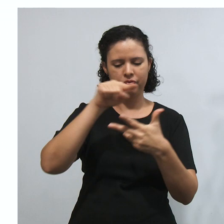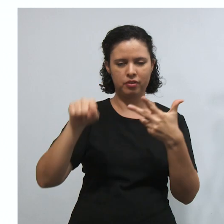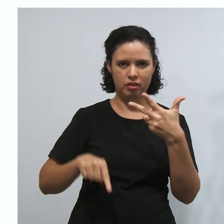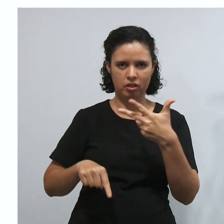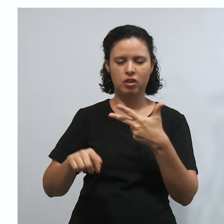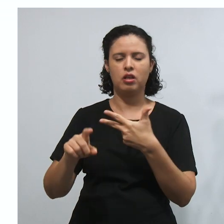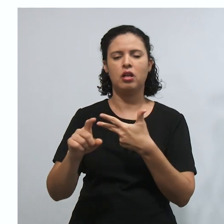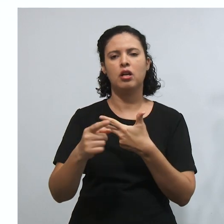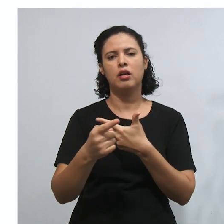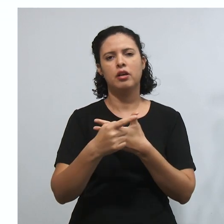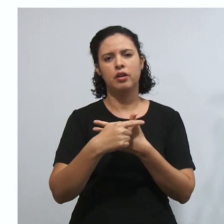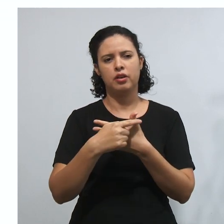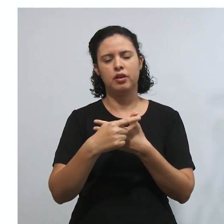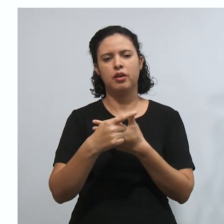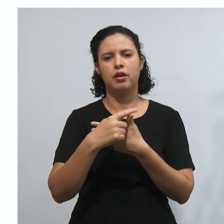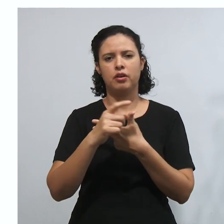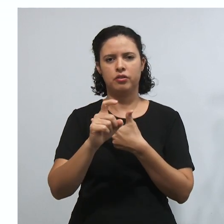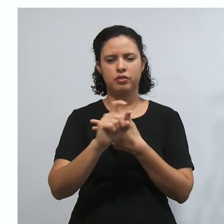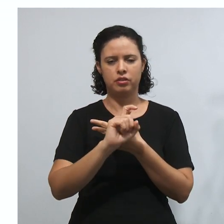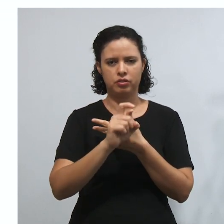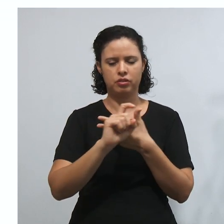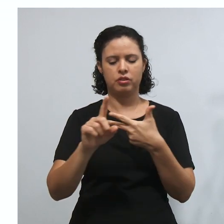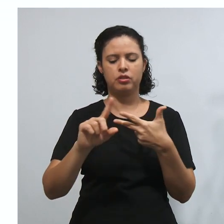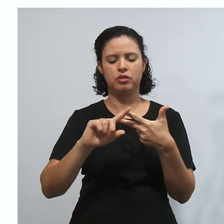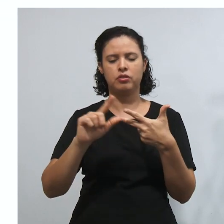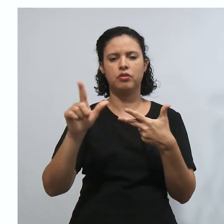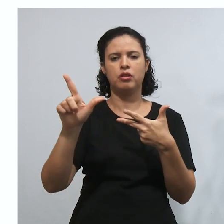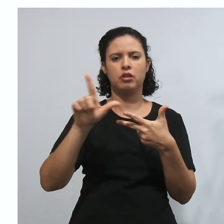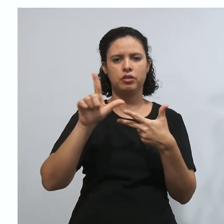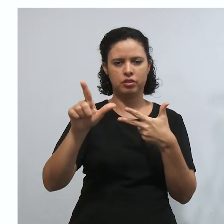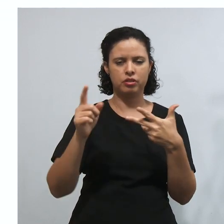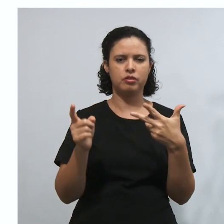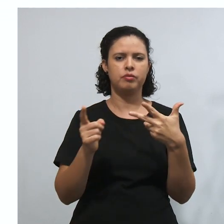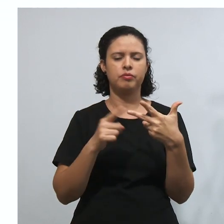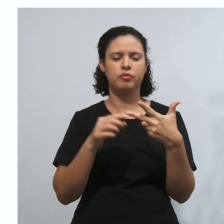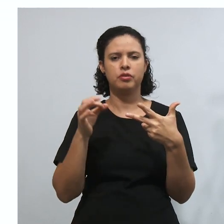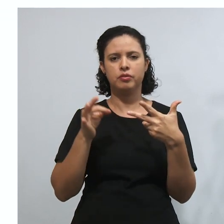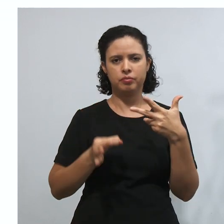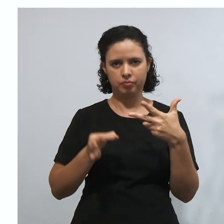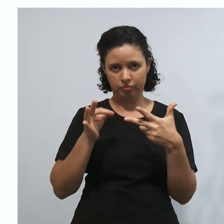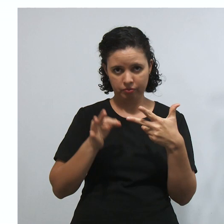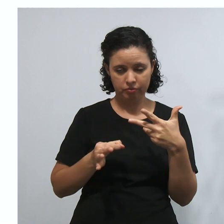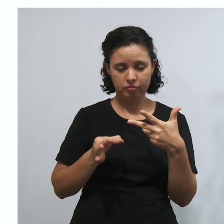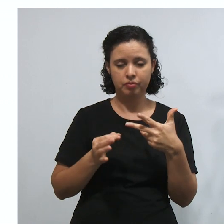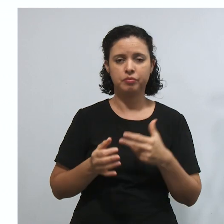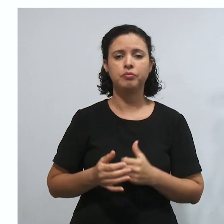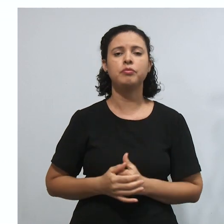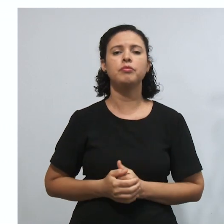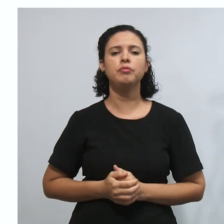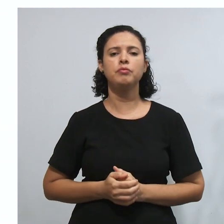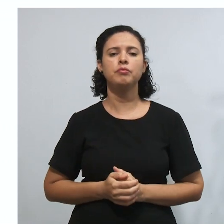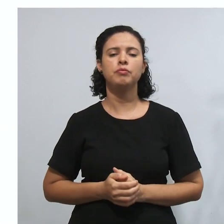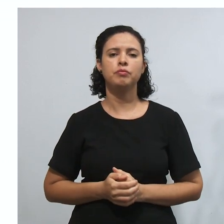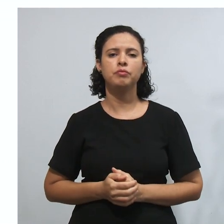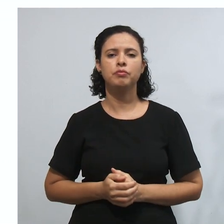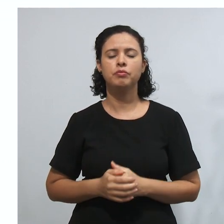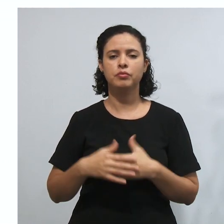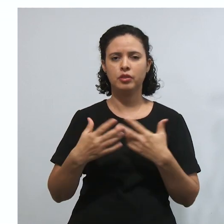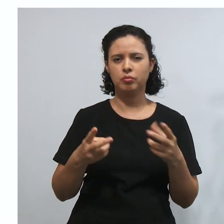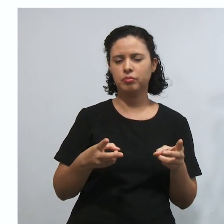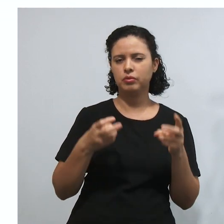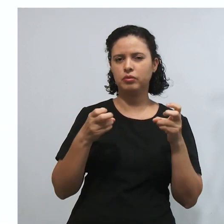pessoal? Que é o executivo, o legislativo e o judiciário, não é isso? Então